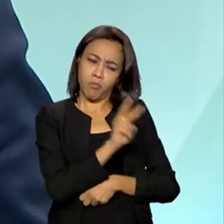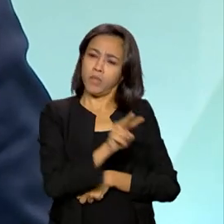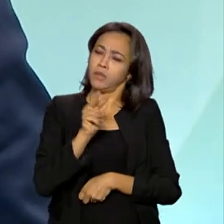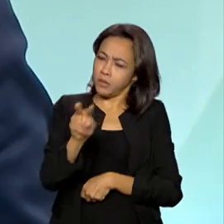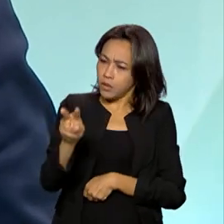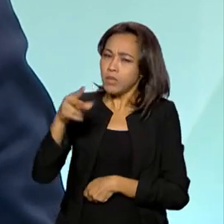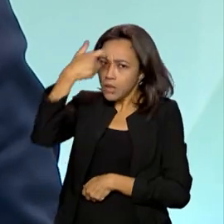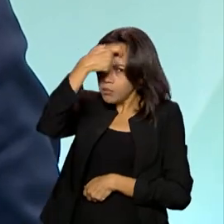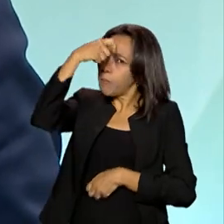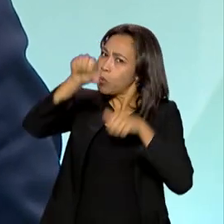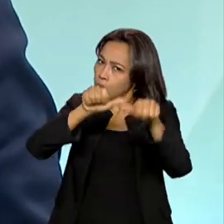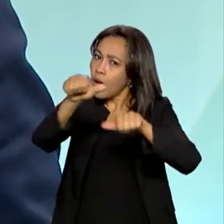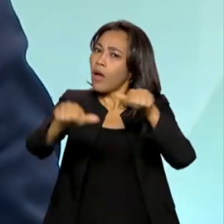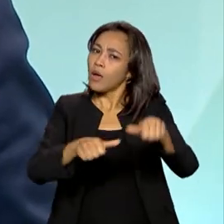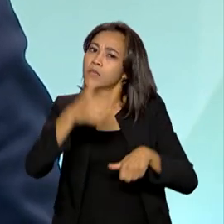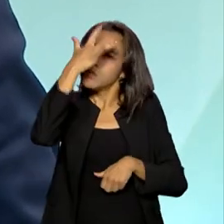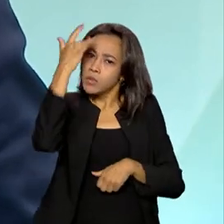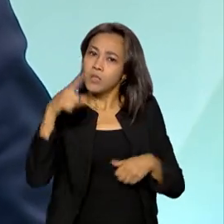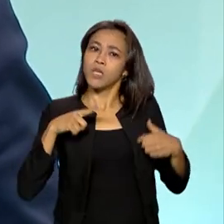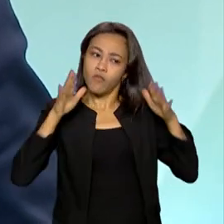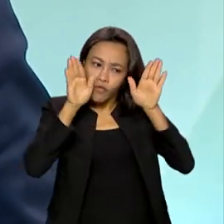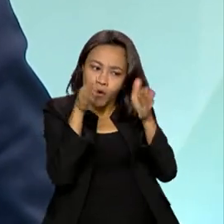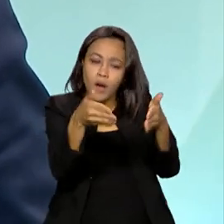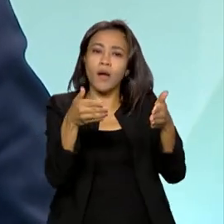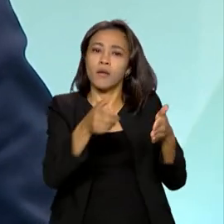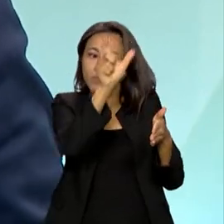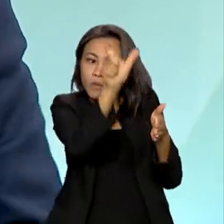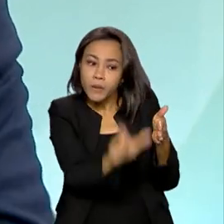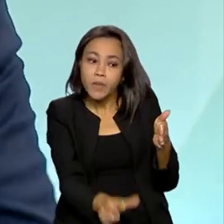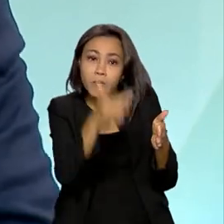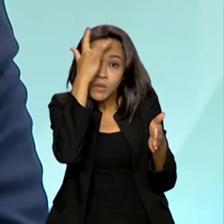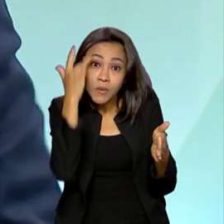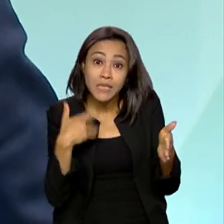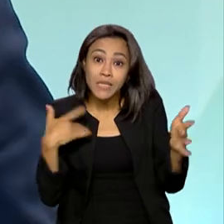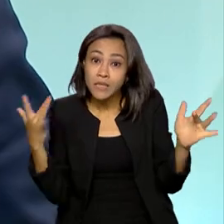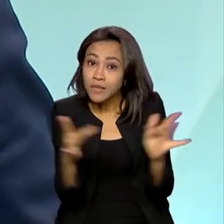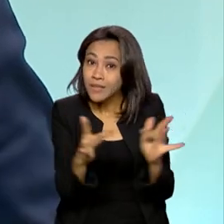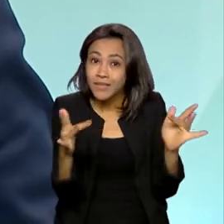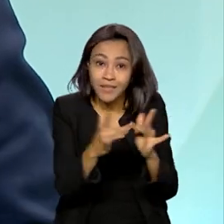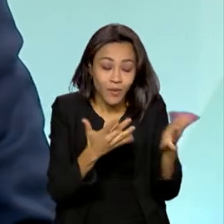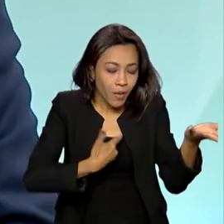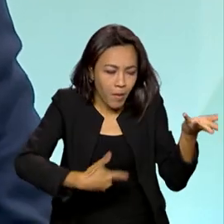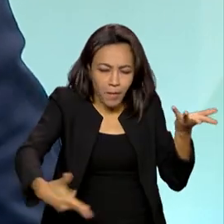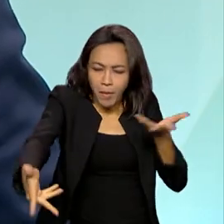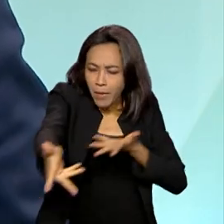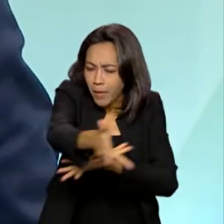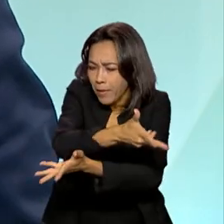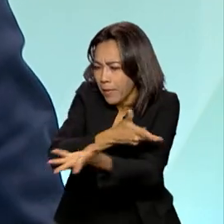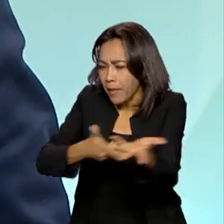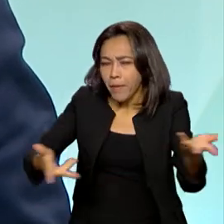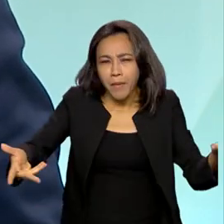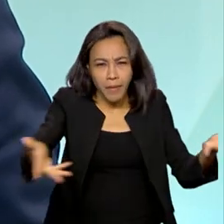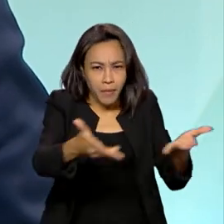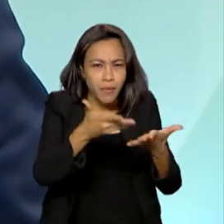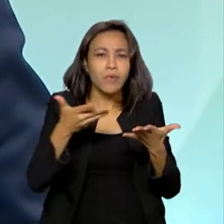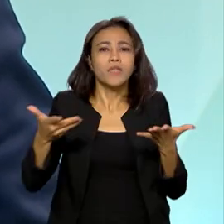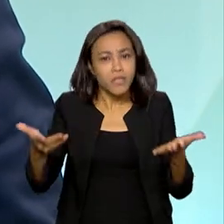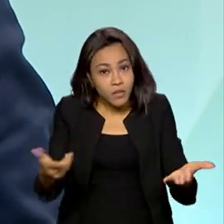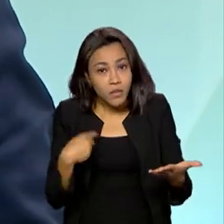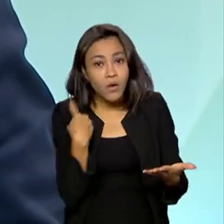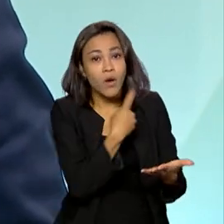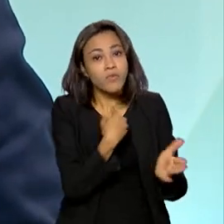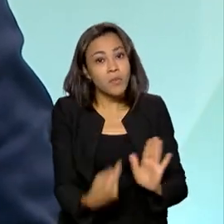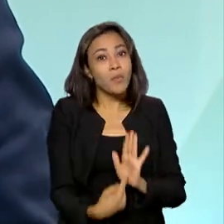têm focado bastante em gente. E eu tenho certeza que essa relação, ela vai ficar cada vez mais próxima e a gente vai, inevitavelmente, mostrar,